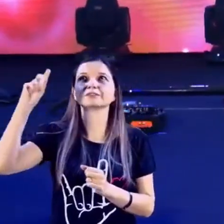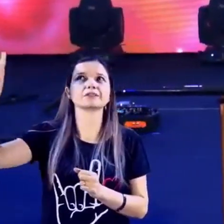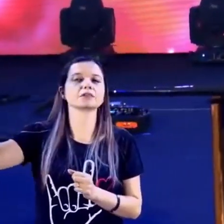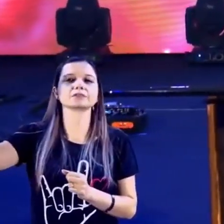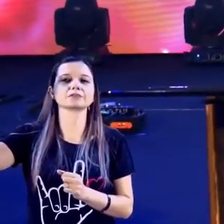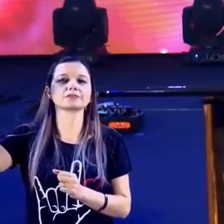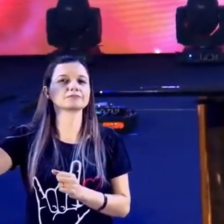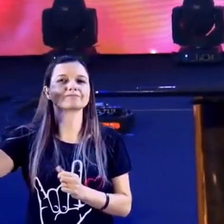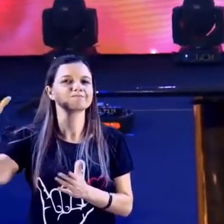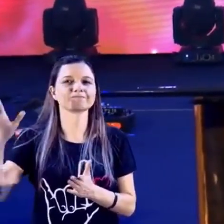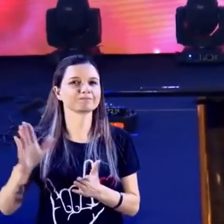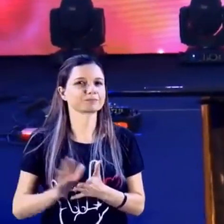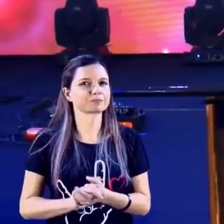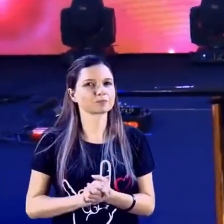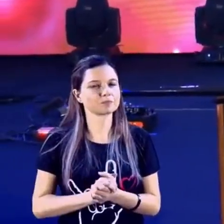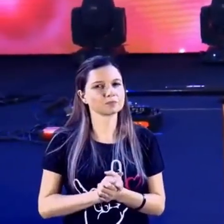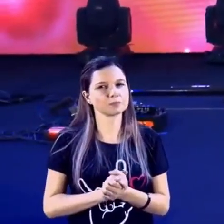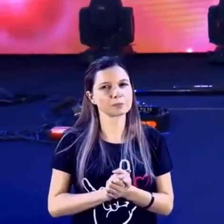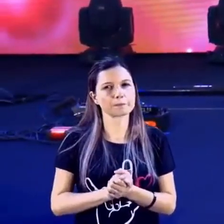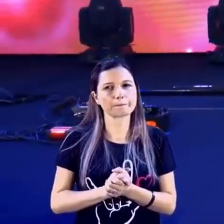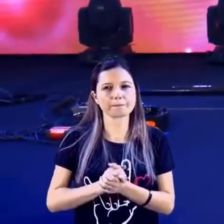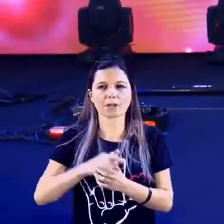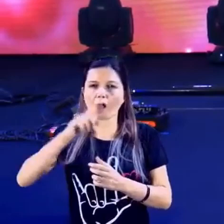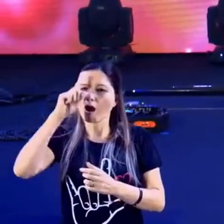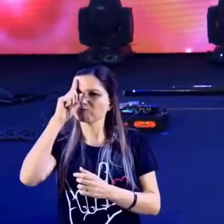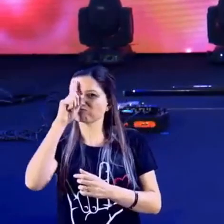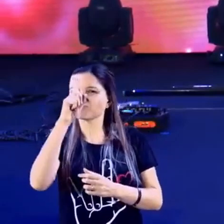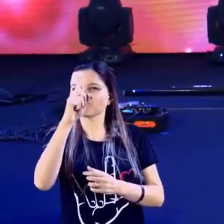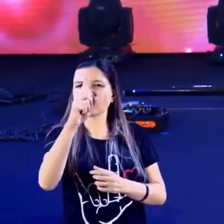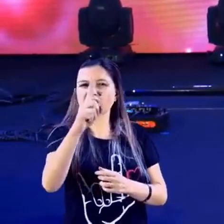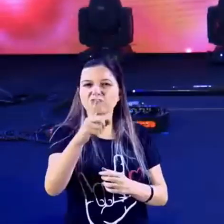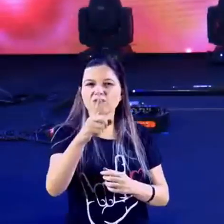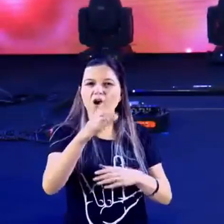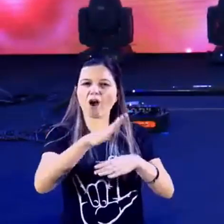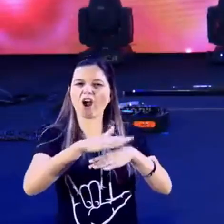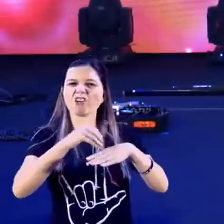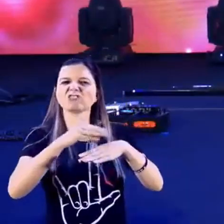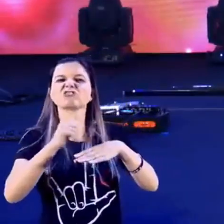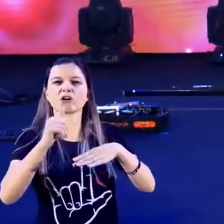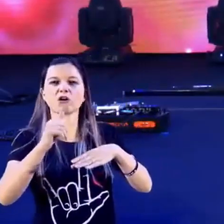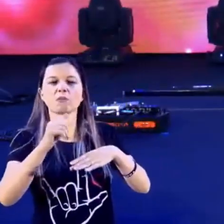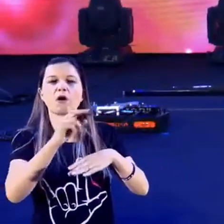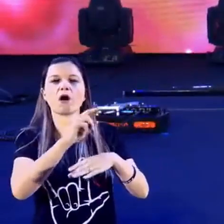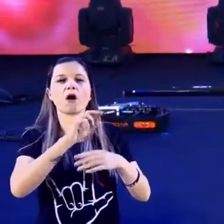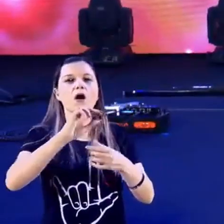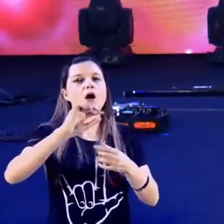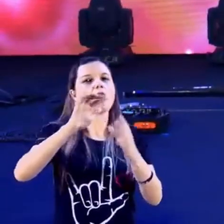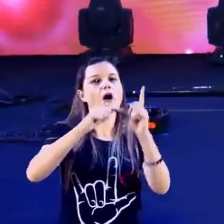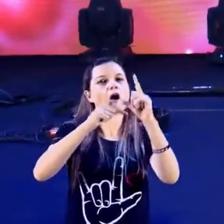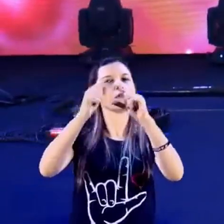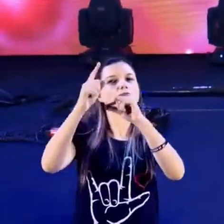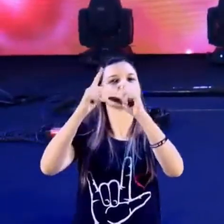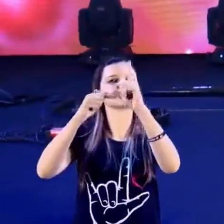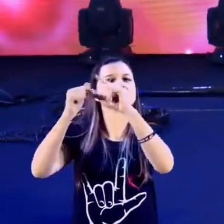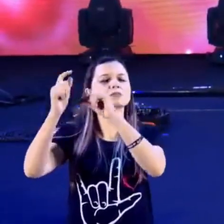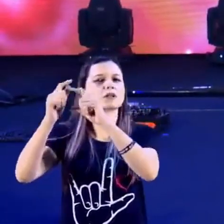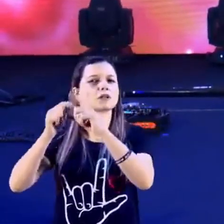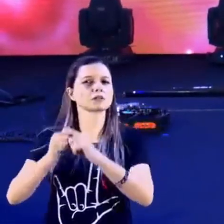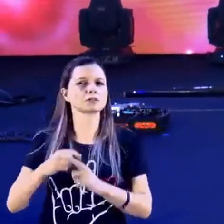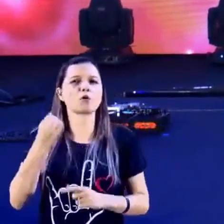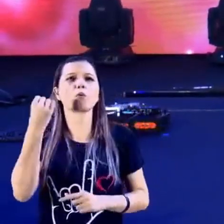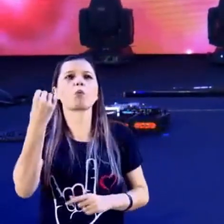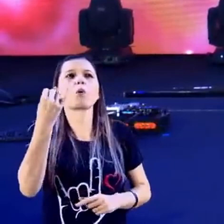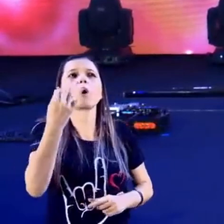A natureza do nosso Deus, Ele determina o número de estrelas. Qual o número de estrelas? Não dá para pôr aquela foto lá das